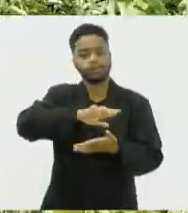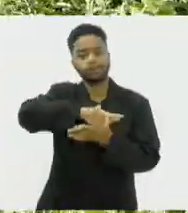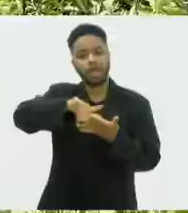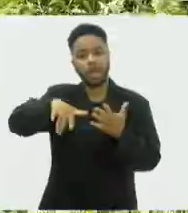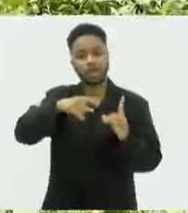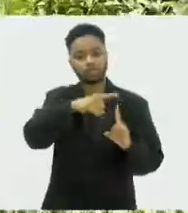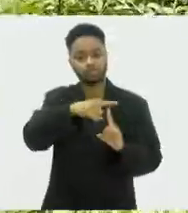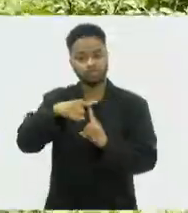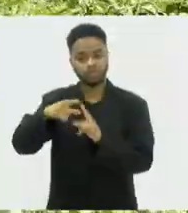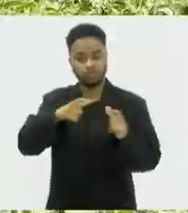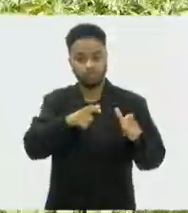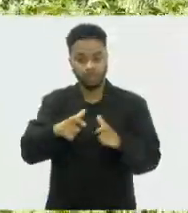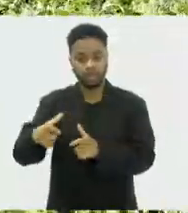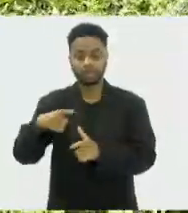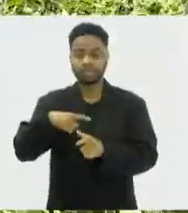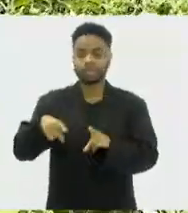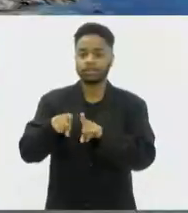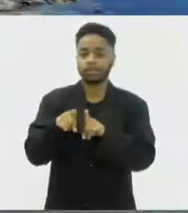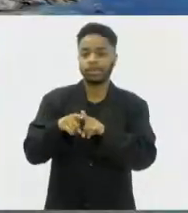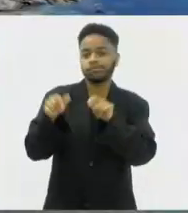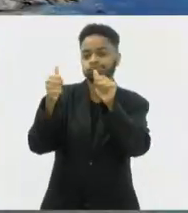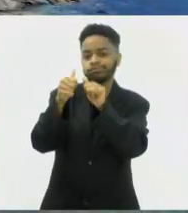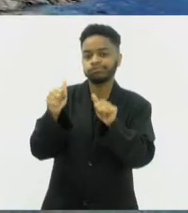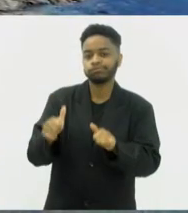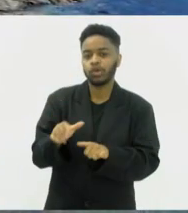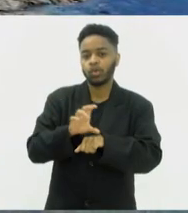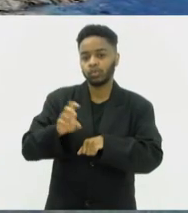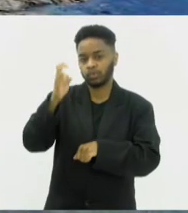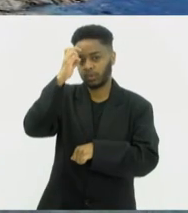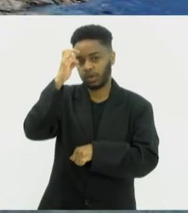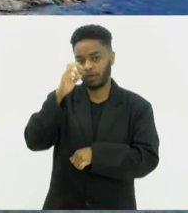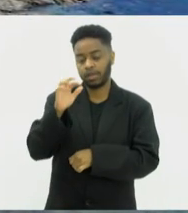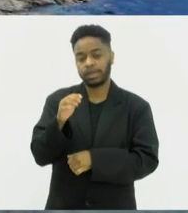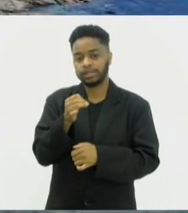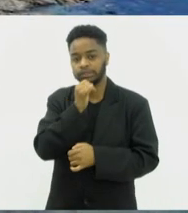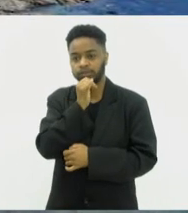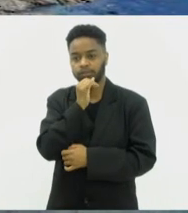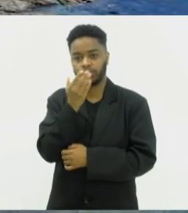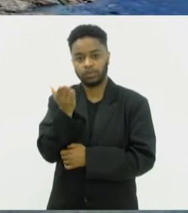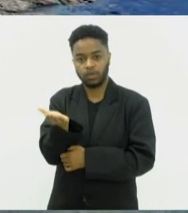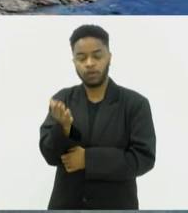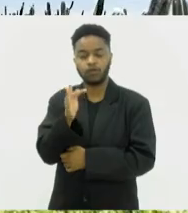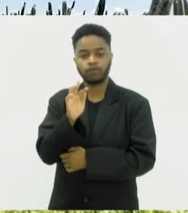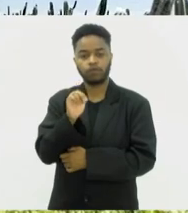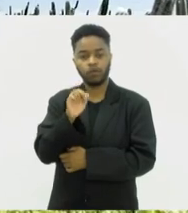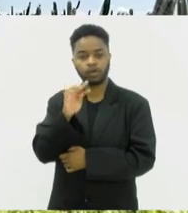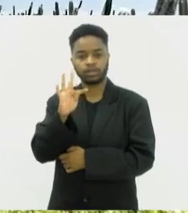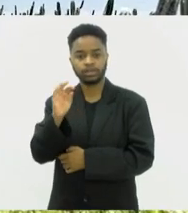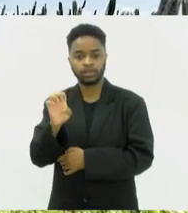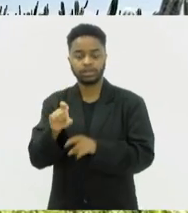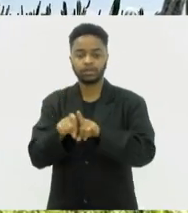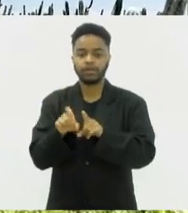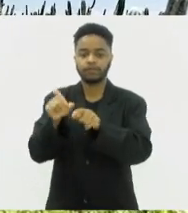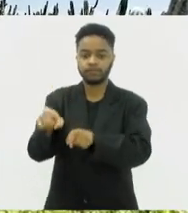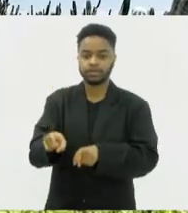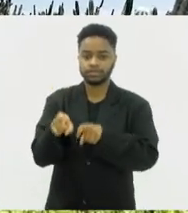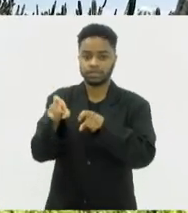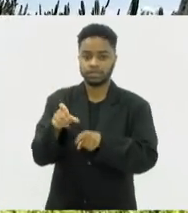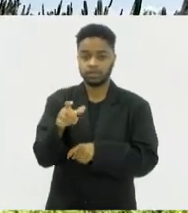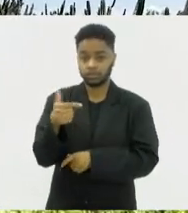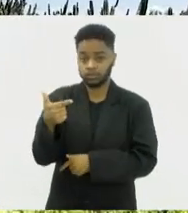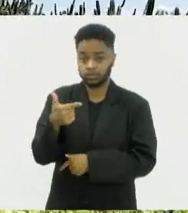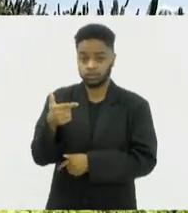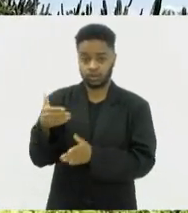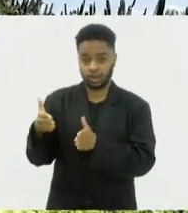além de passar por importantes monumentos culturais, como o Forte São Mateus e a Fazenda Campos Novos. No trecho 2, por exemplo, com